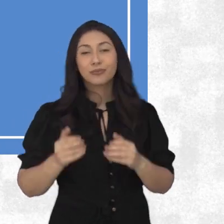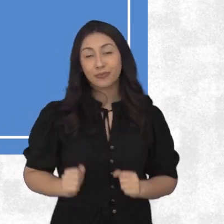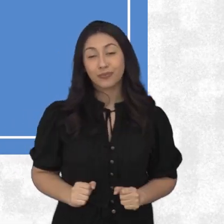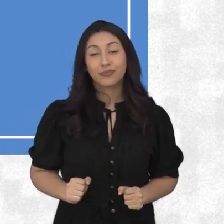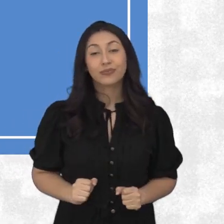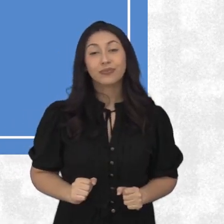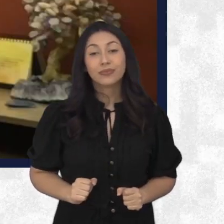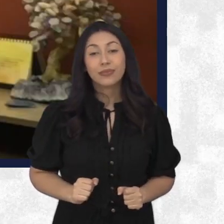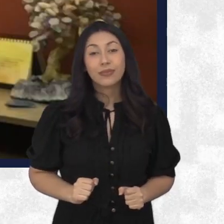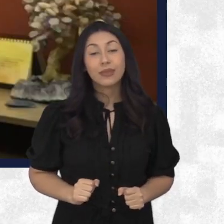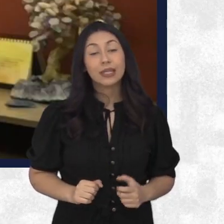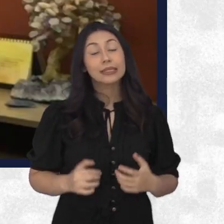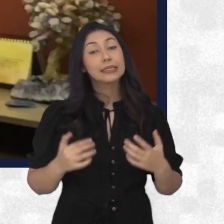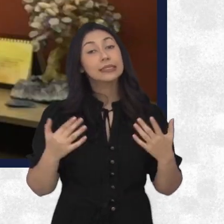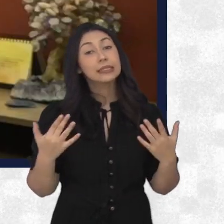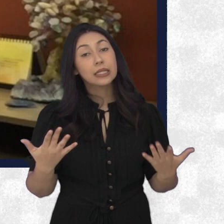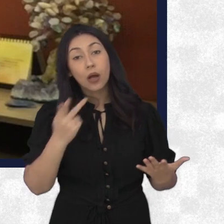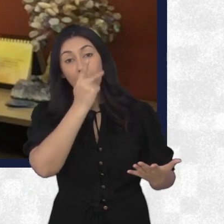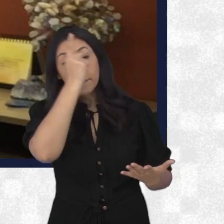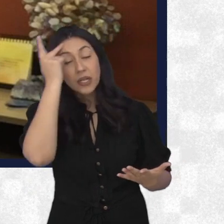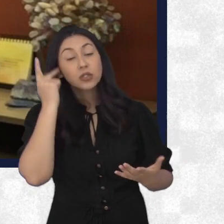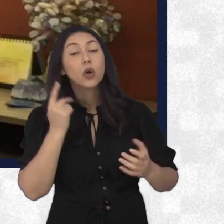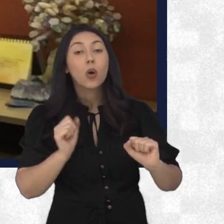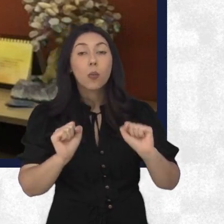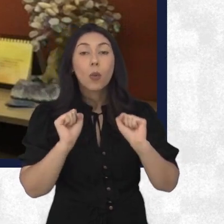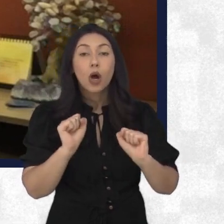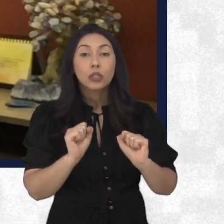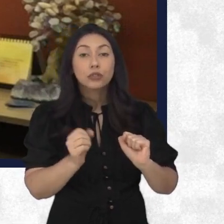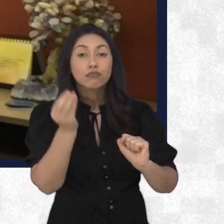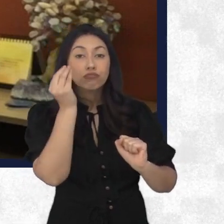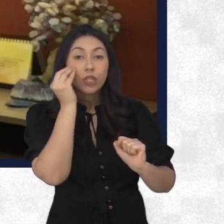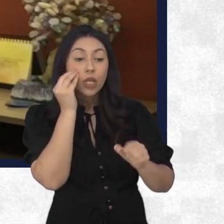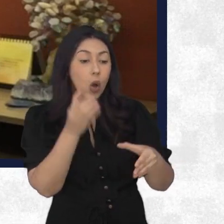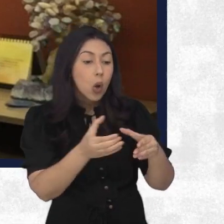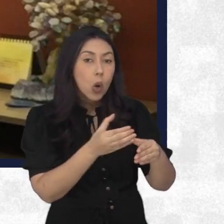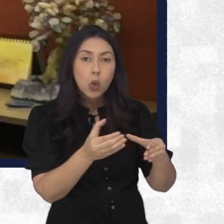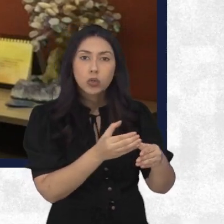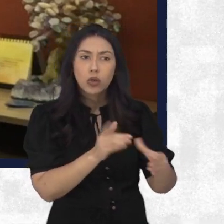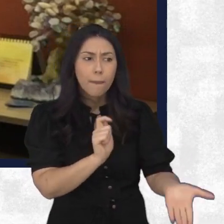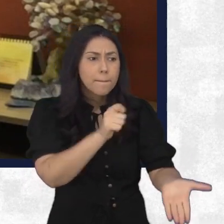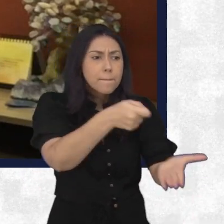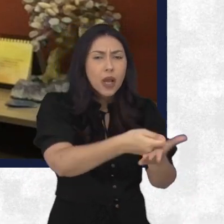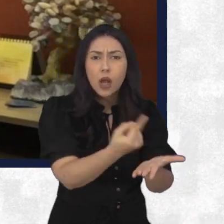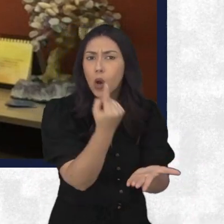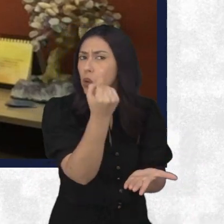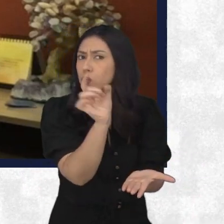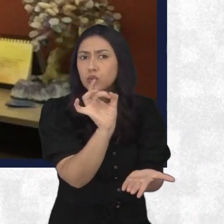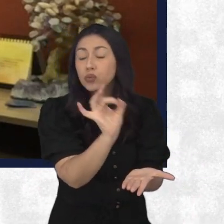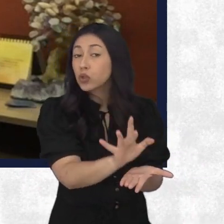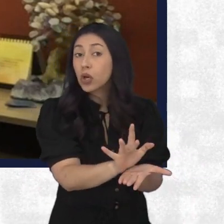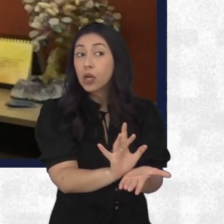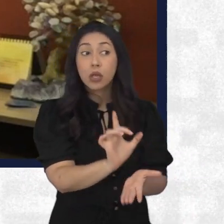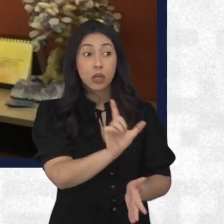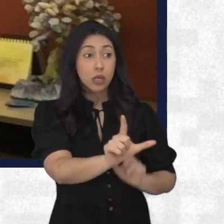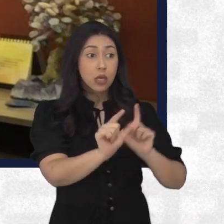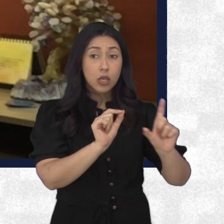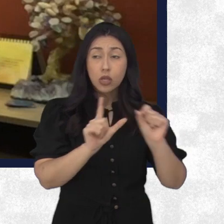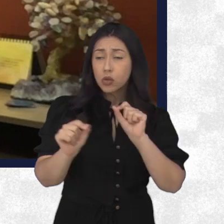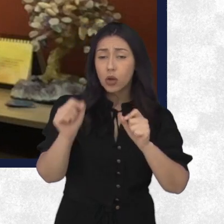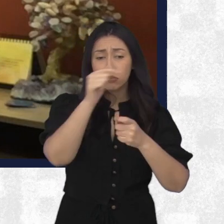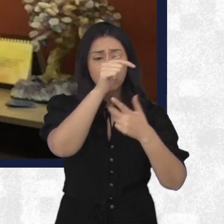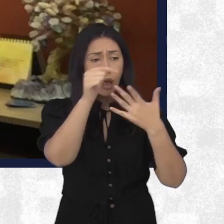Intermediário. Ela consegue prestar um concurso único, pagando uma taxa de inscrição só, escolhendo um bloco